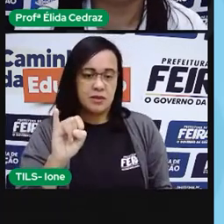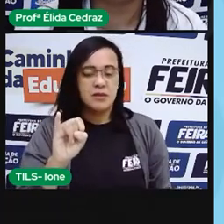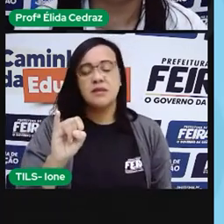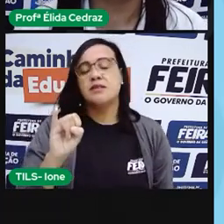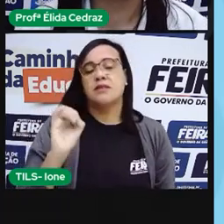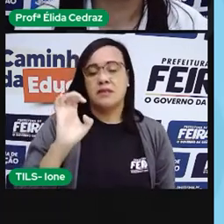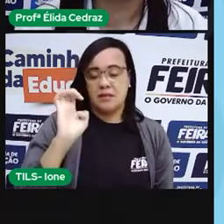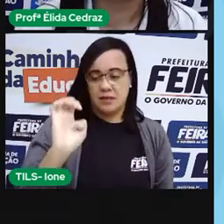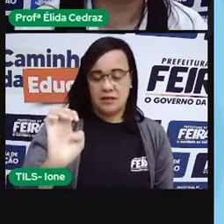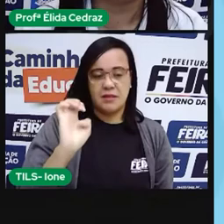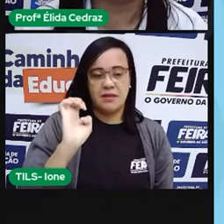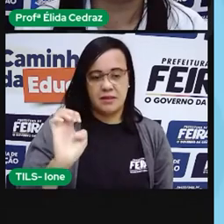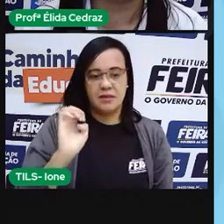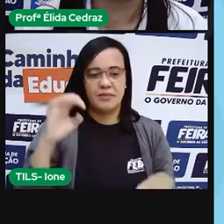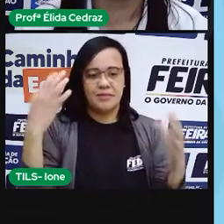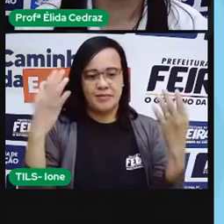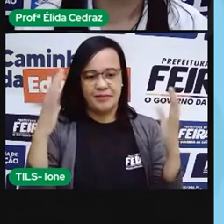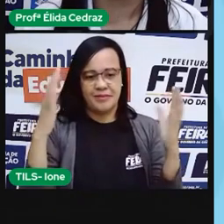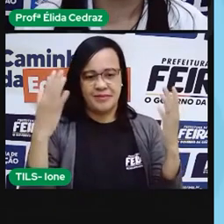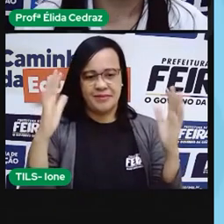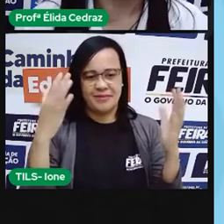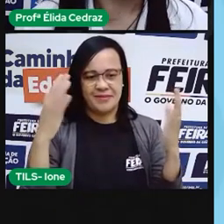palavra com a letrinha E.